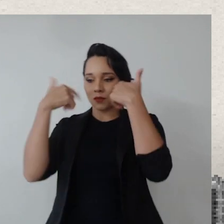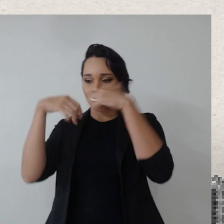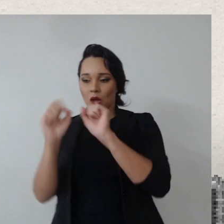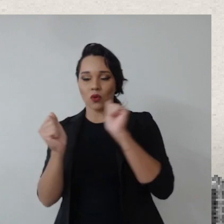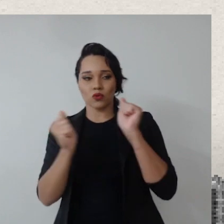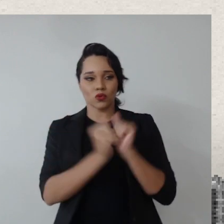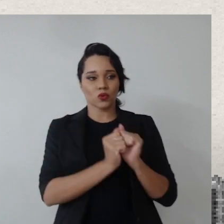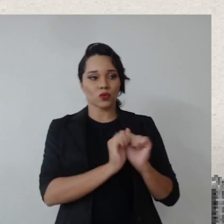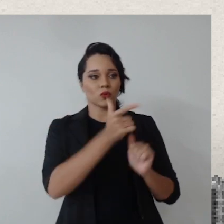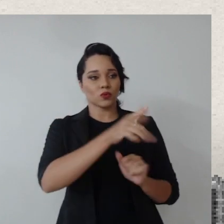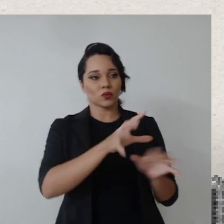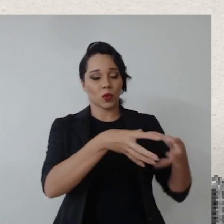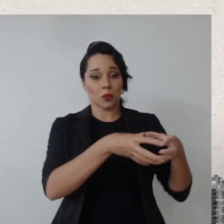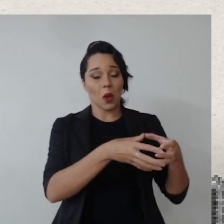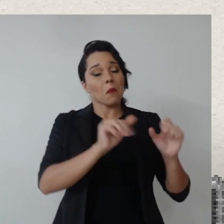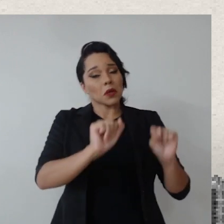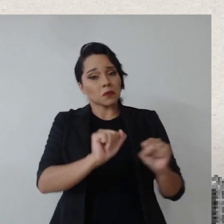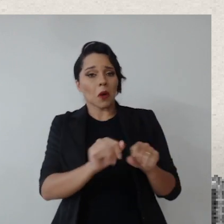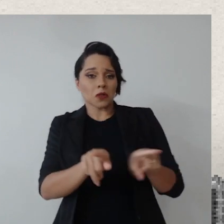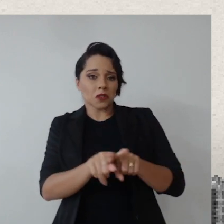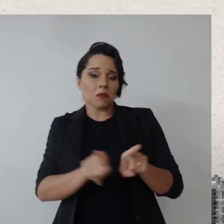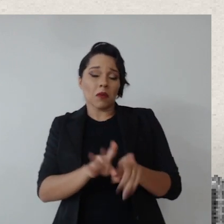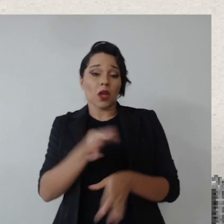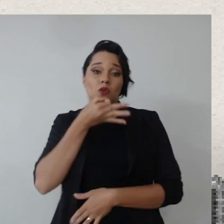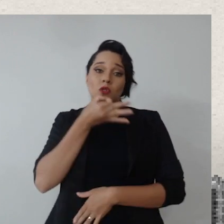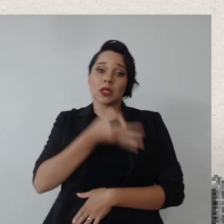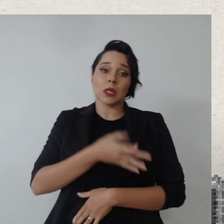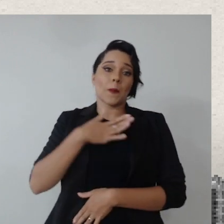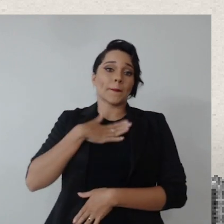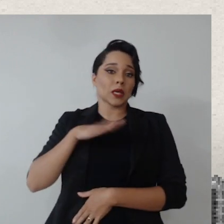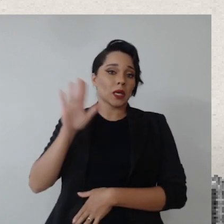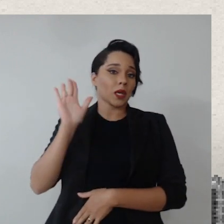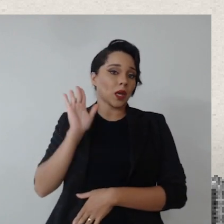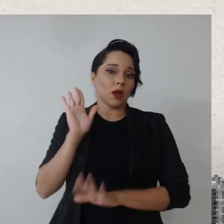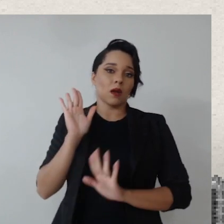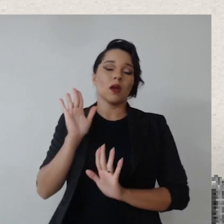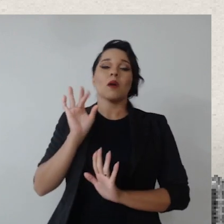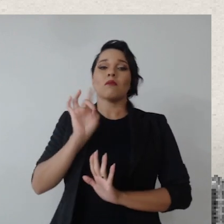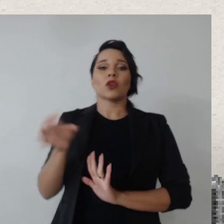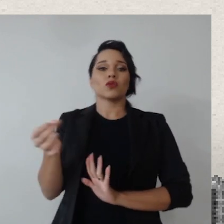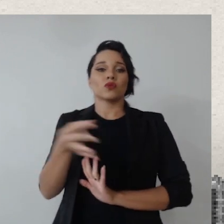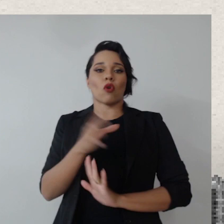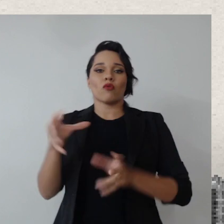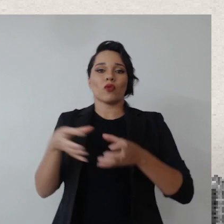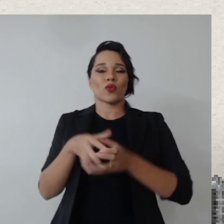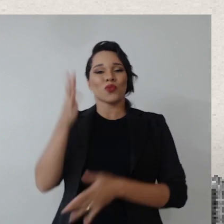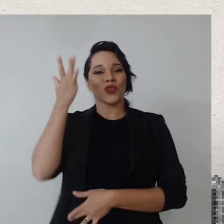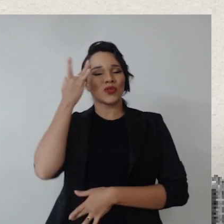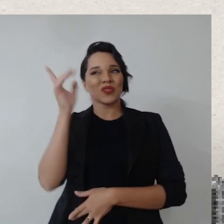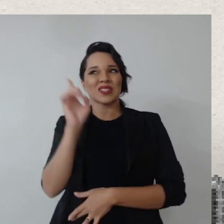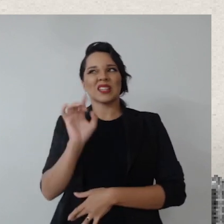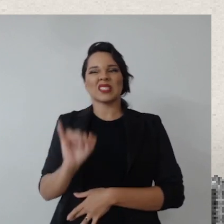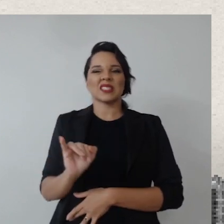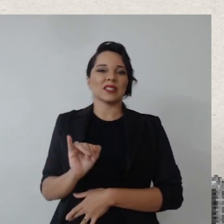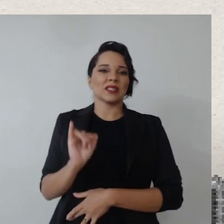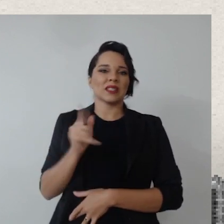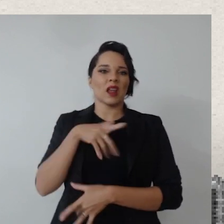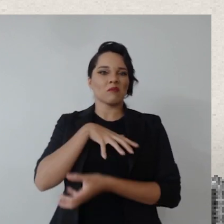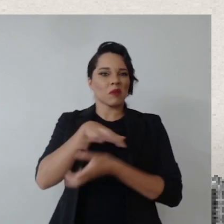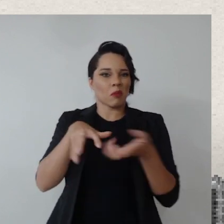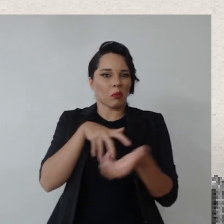seccionais, mas a gente poderia ter uma sugestão minha que abrir uma nova equipe, eu não sei se iria